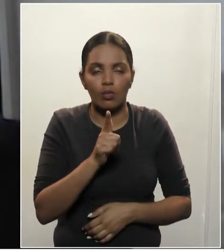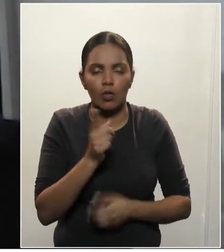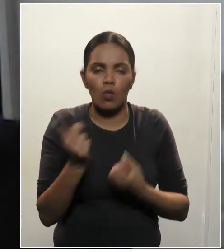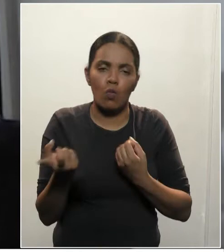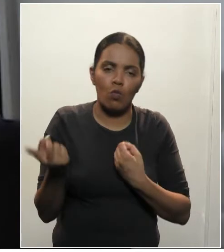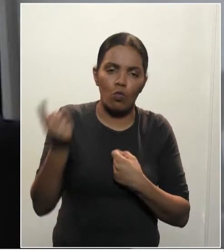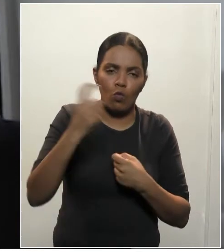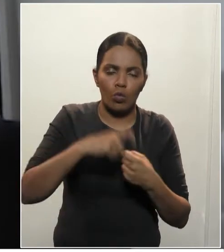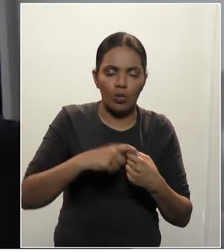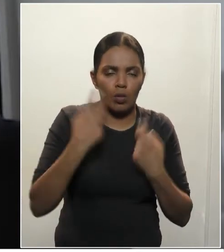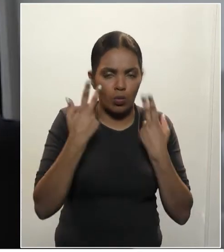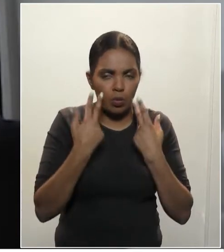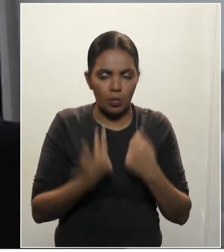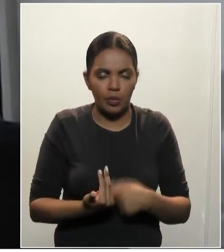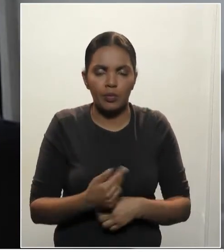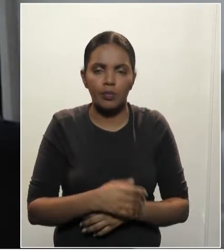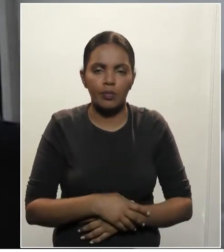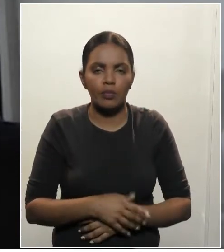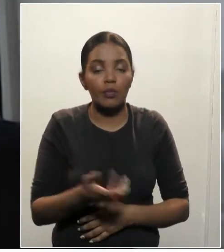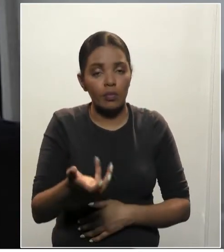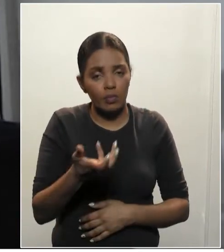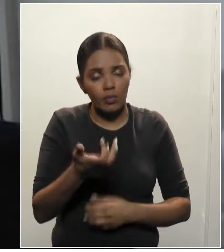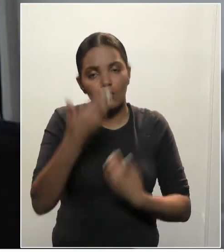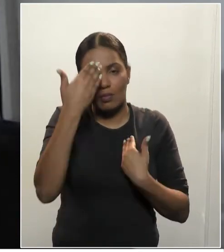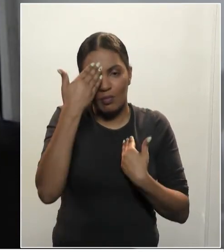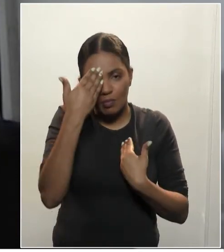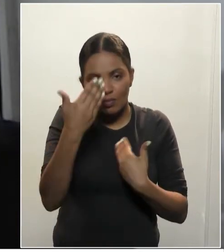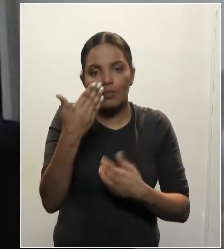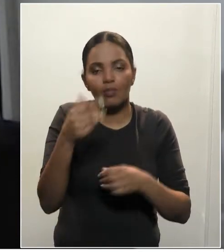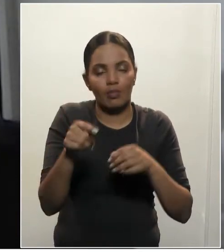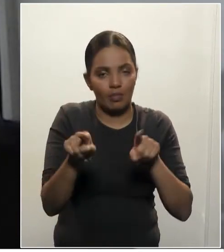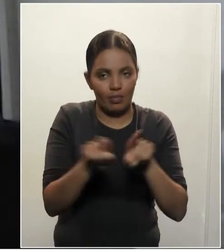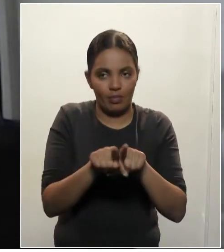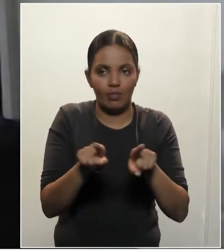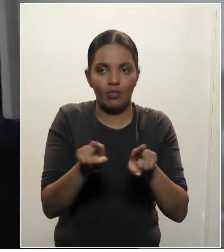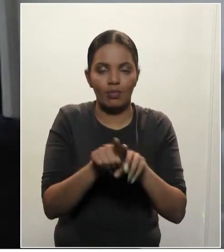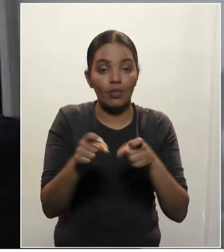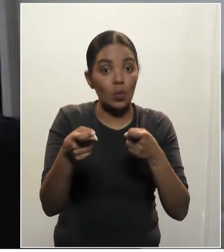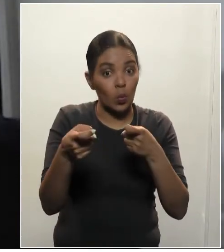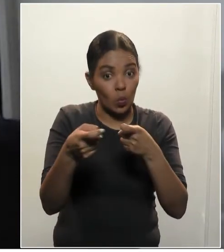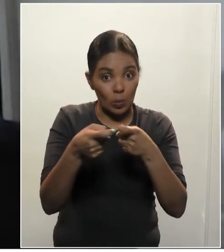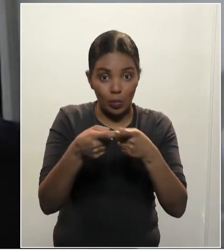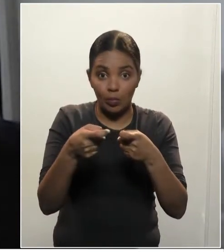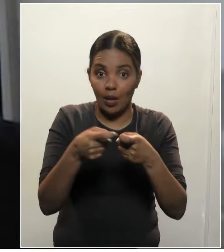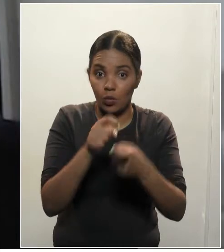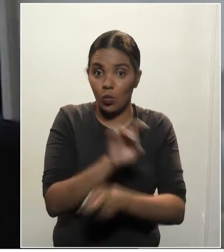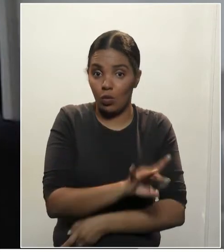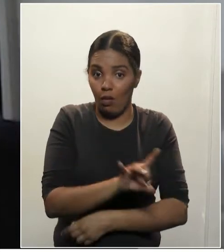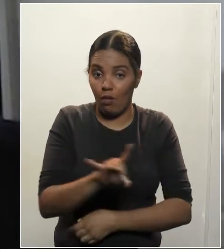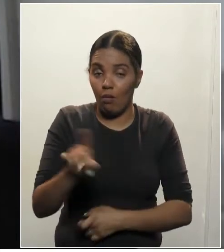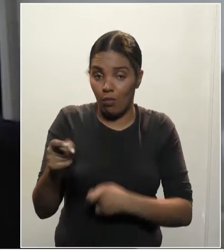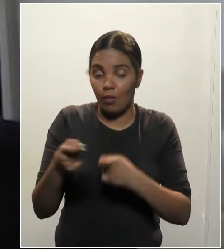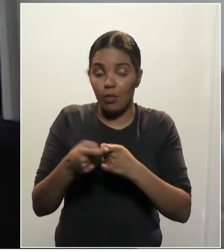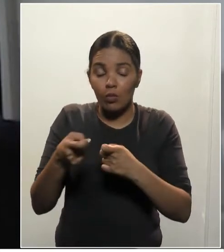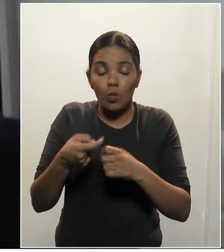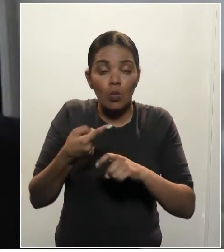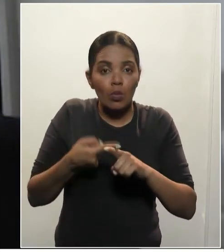fazendo nesse momento. Gostaria de agradecer também os médicos que me atenderam, né? Muito